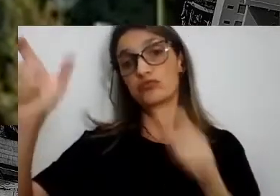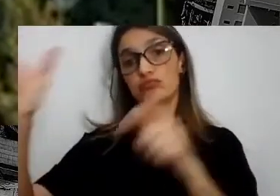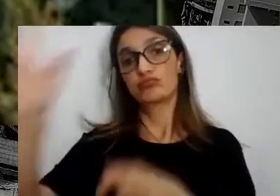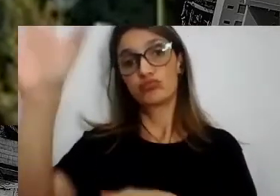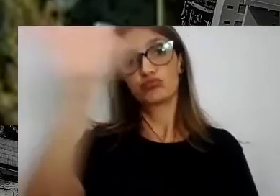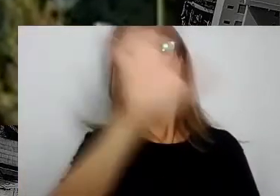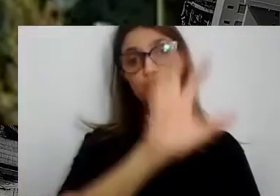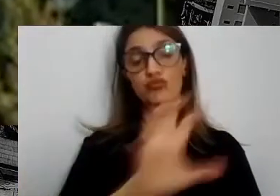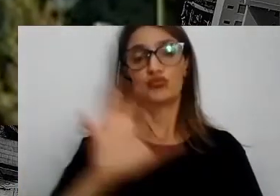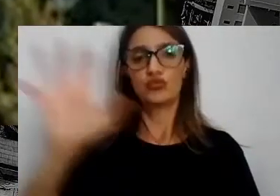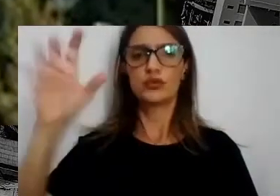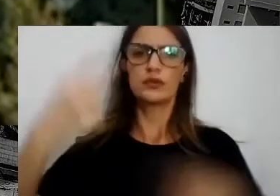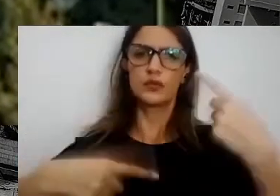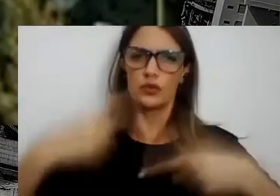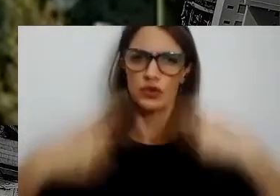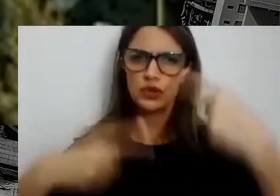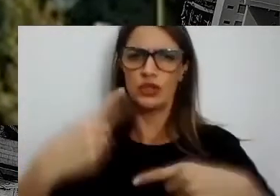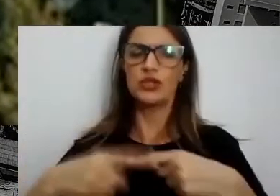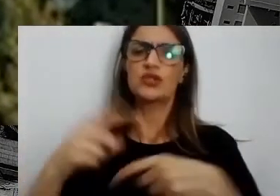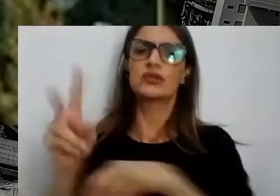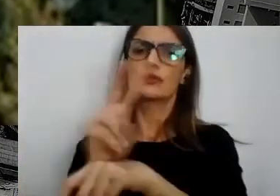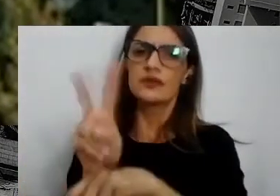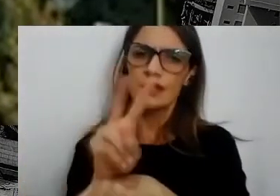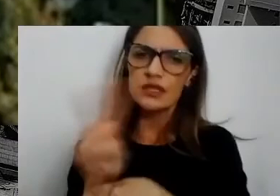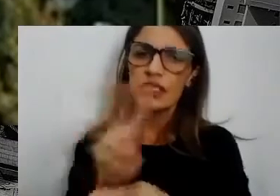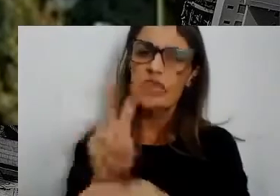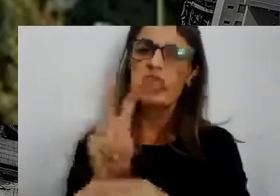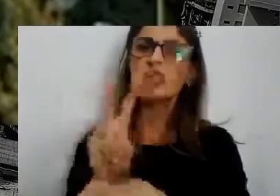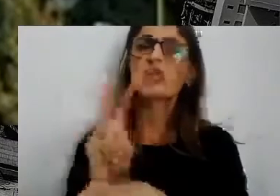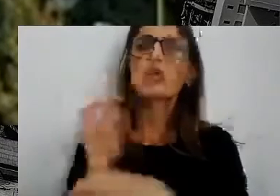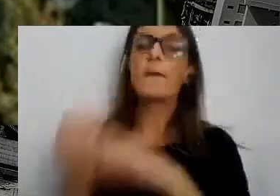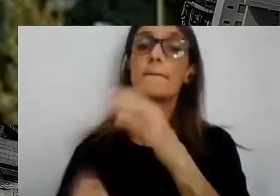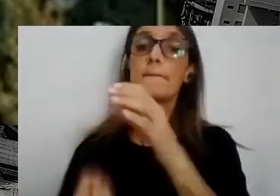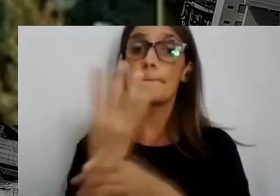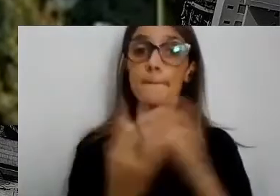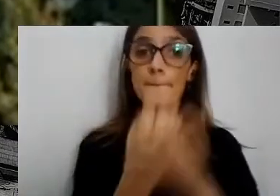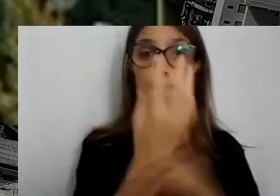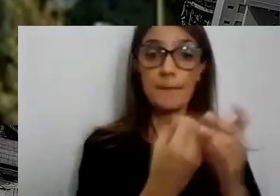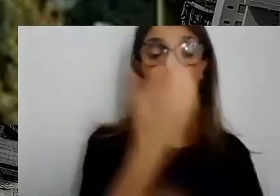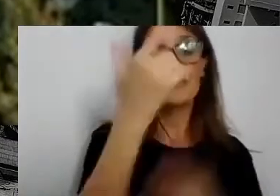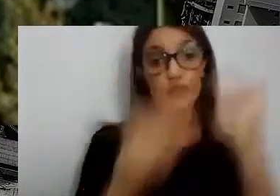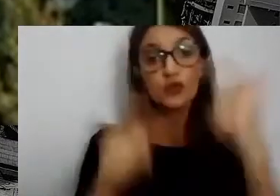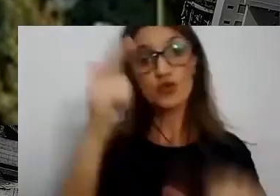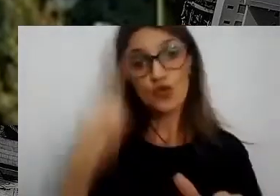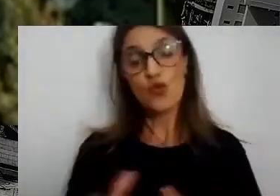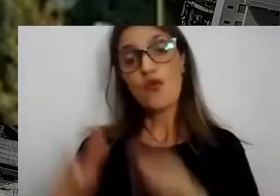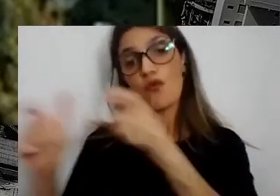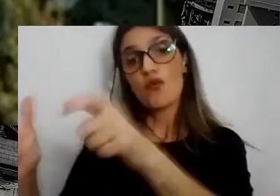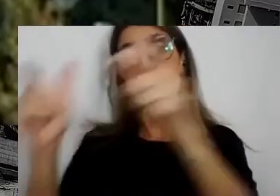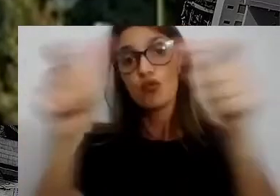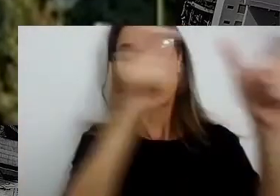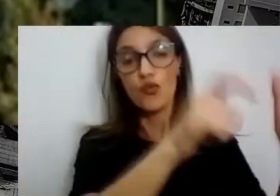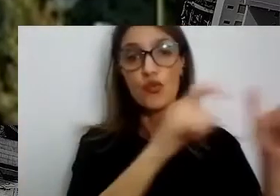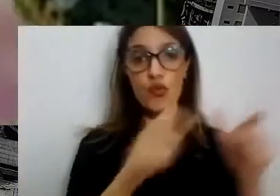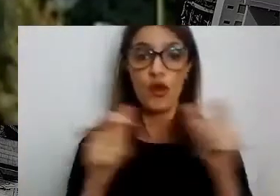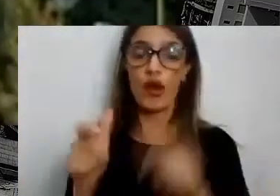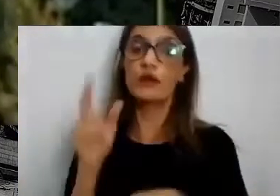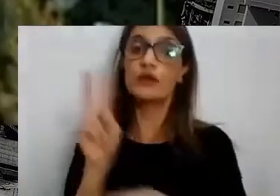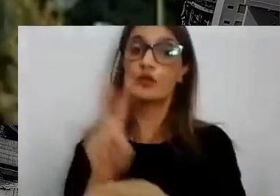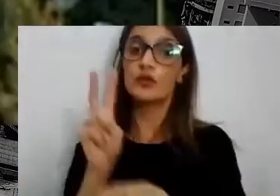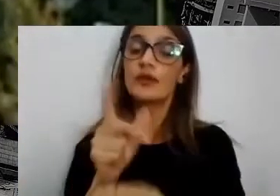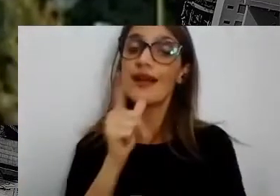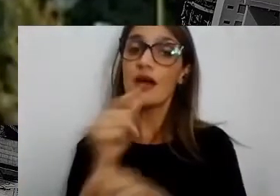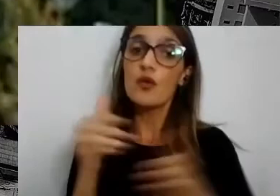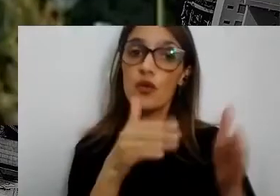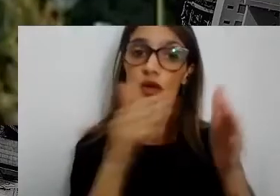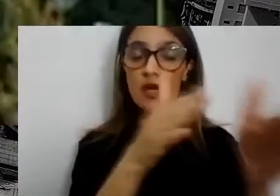restauração, conservação florestal, treinar e capacitar as comunidades locais e monitorar os rios também. E, por fim, vem